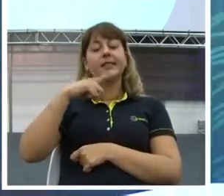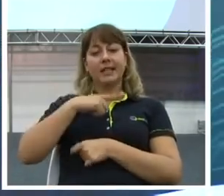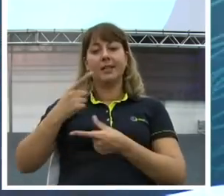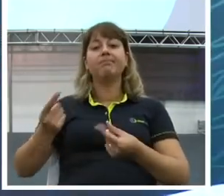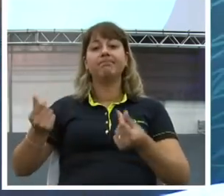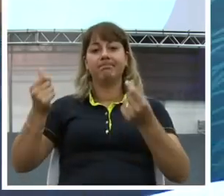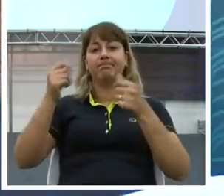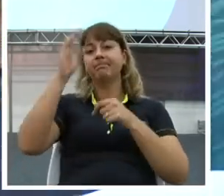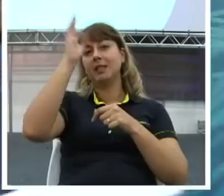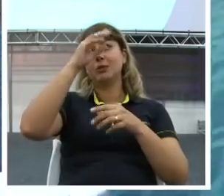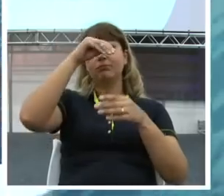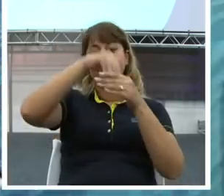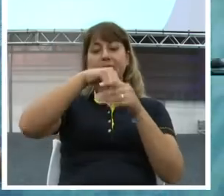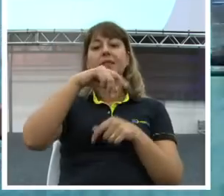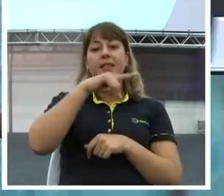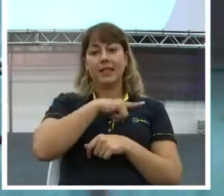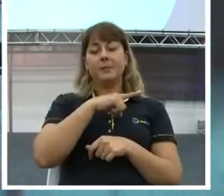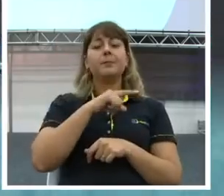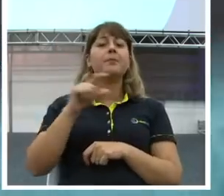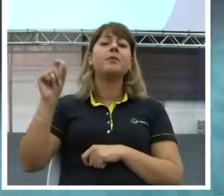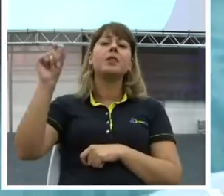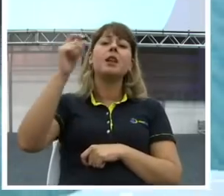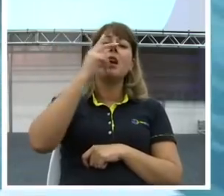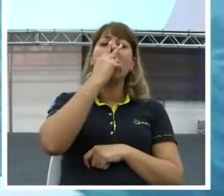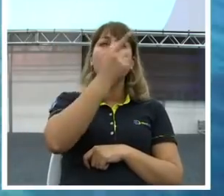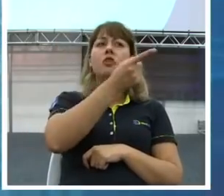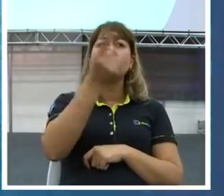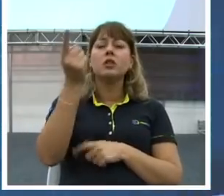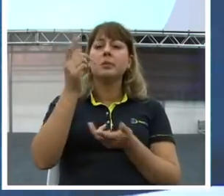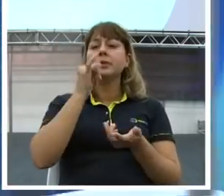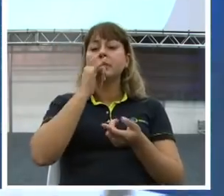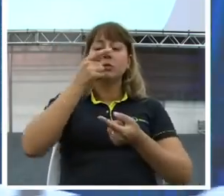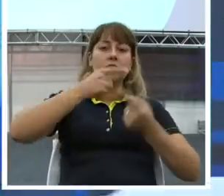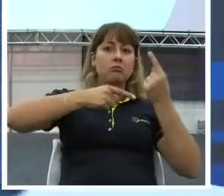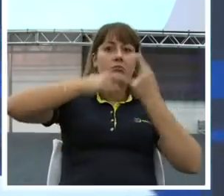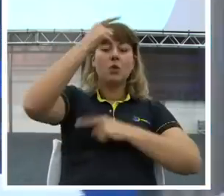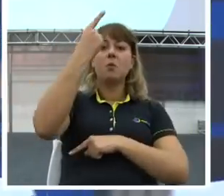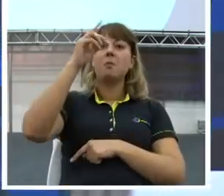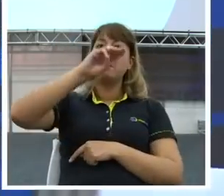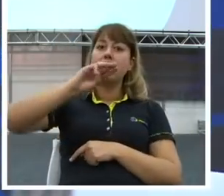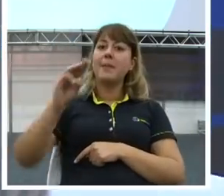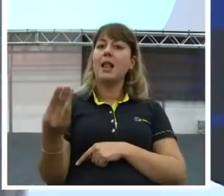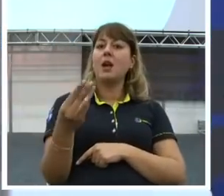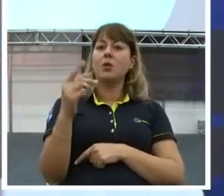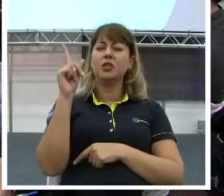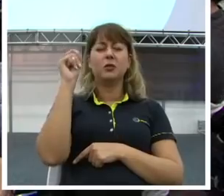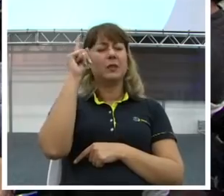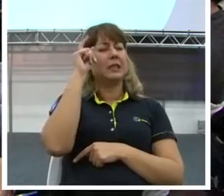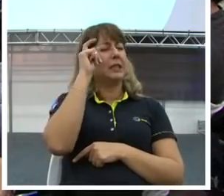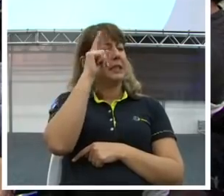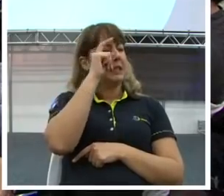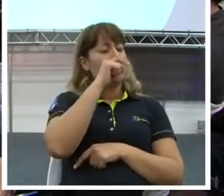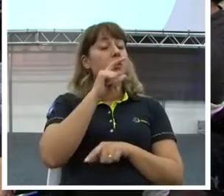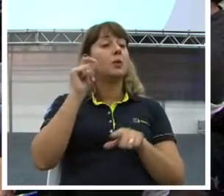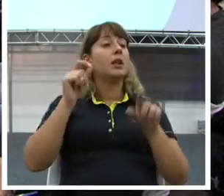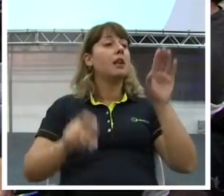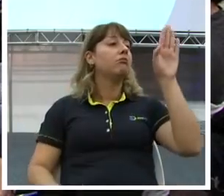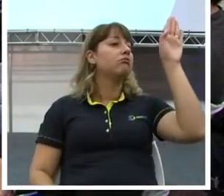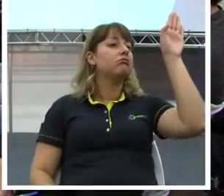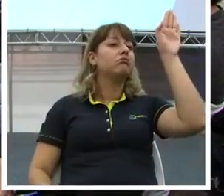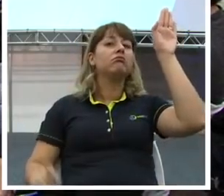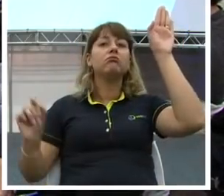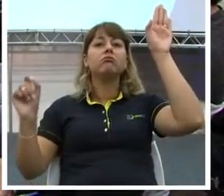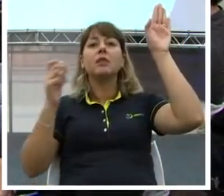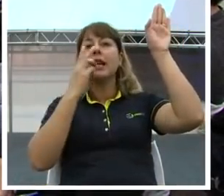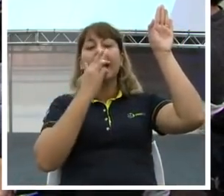planeta. Quem acredita que ficar milionário é difícil? Levanta a mão. Aqui comigo,